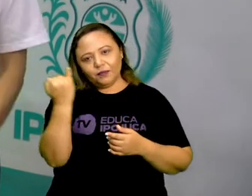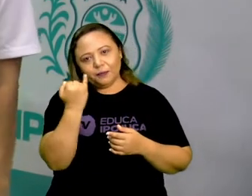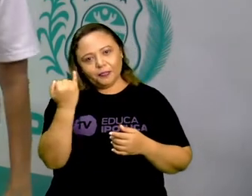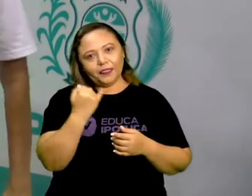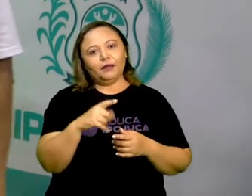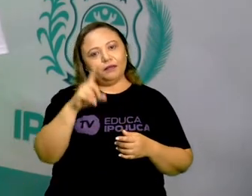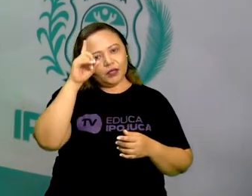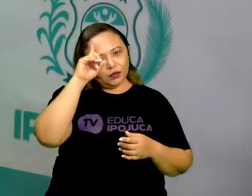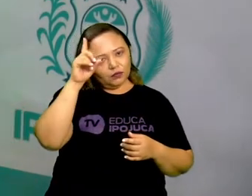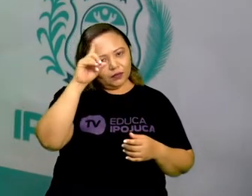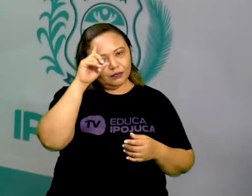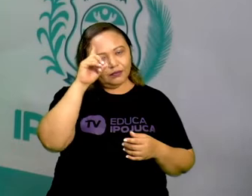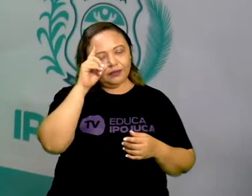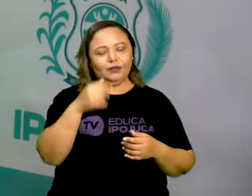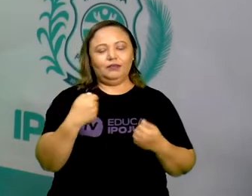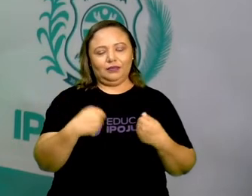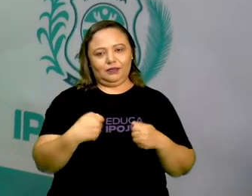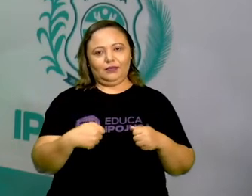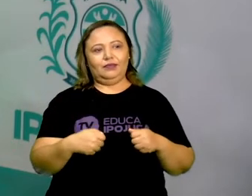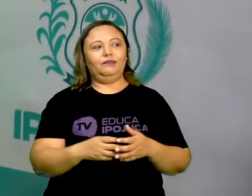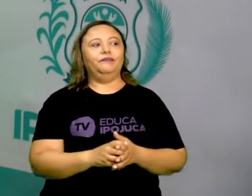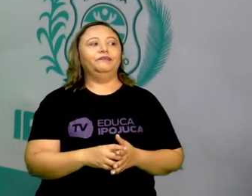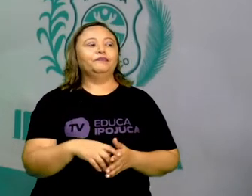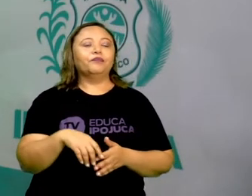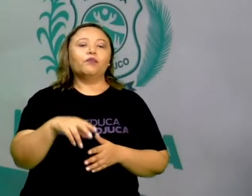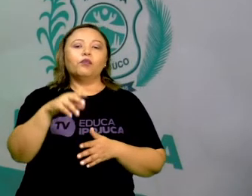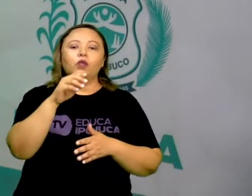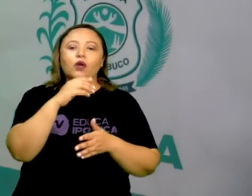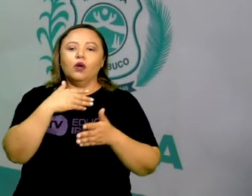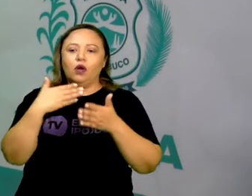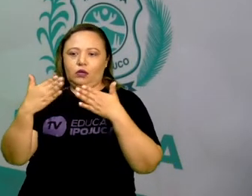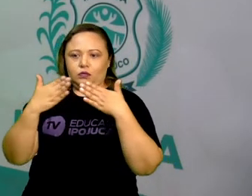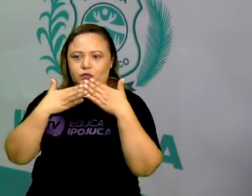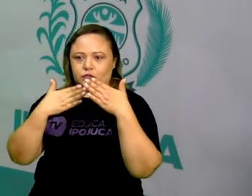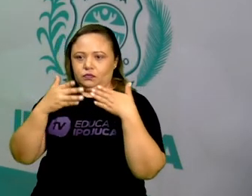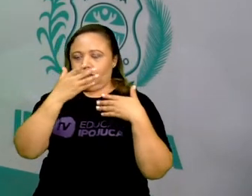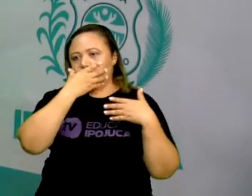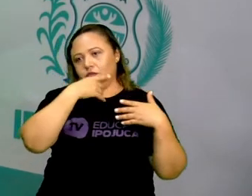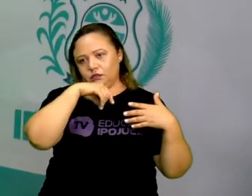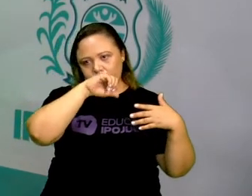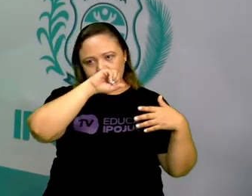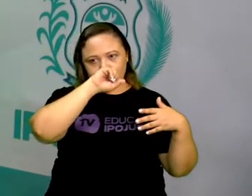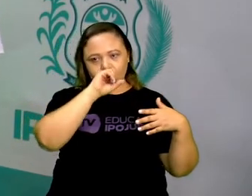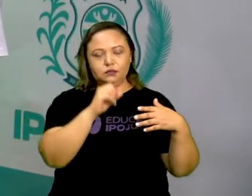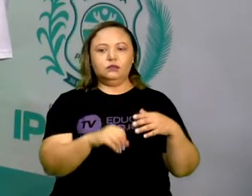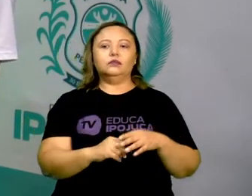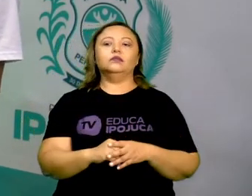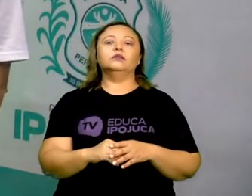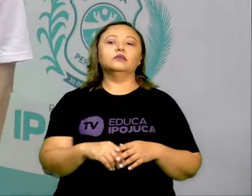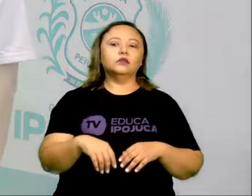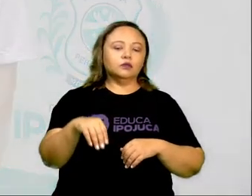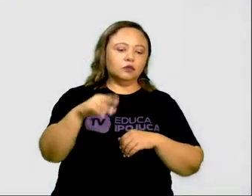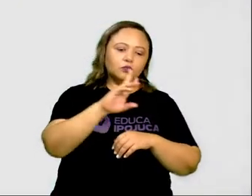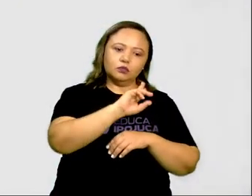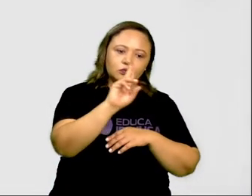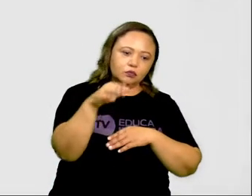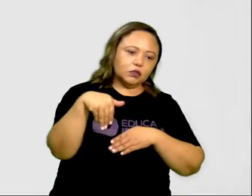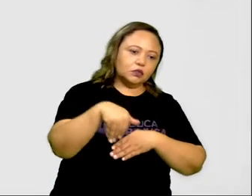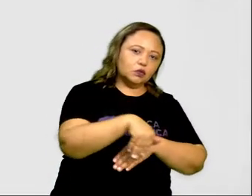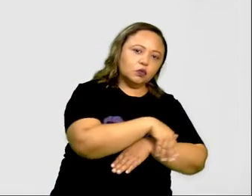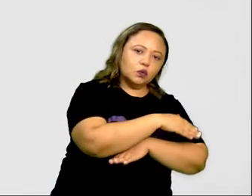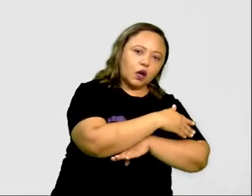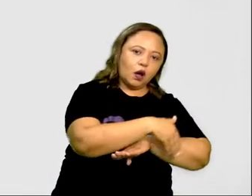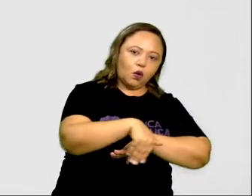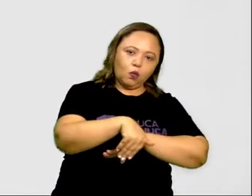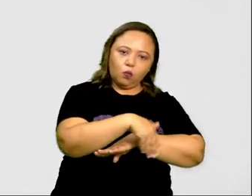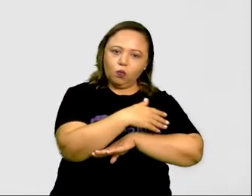a dia, não isso? Então, converse com seus pais sobre seu endereço e os pontos de referências que